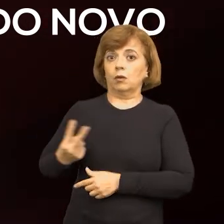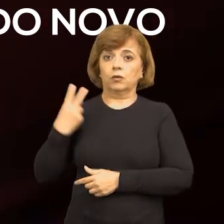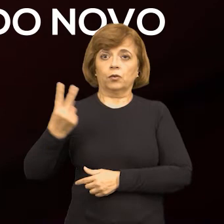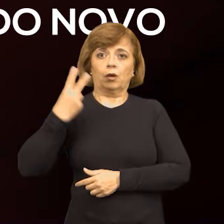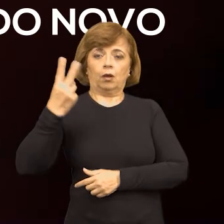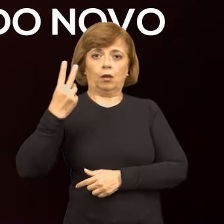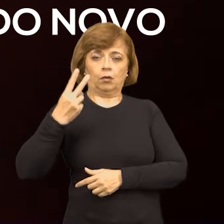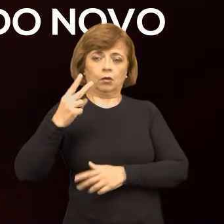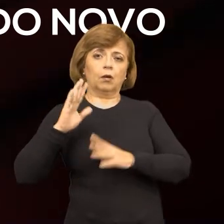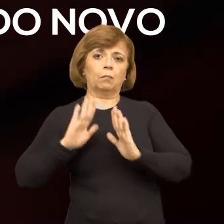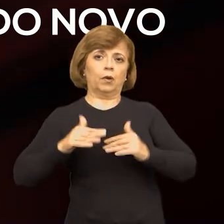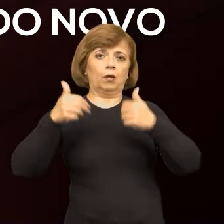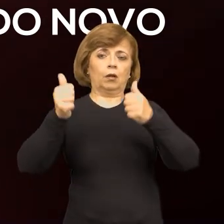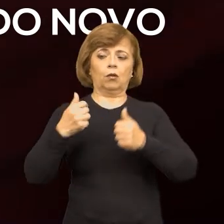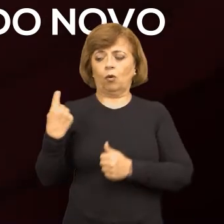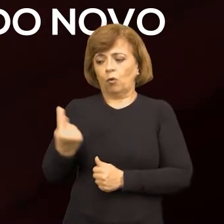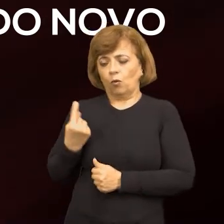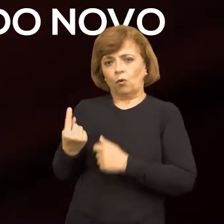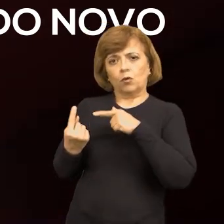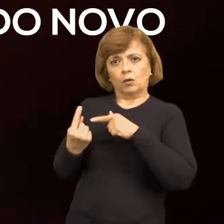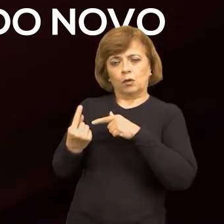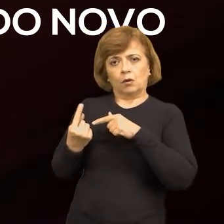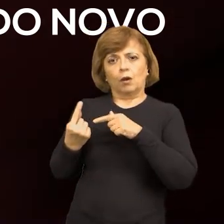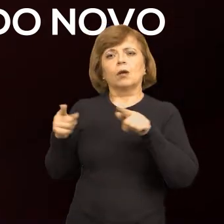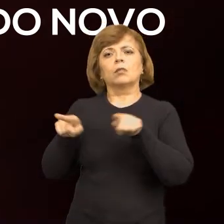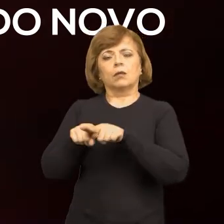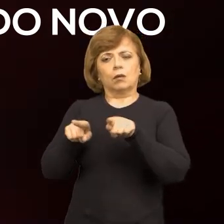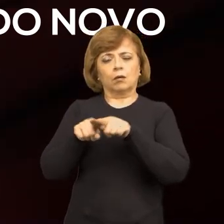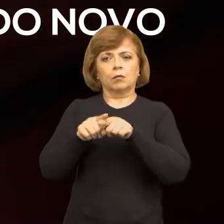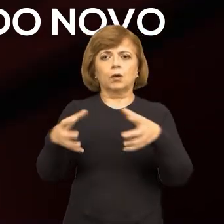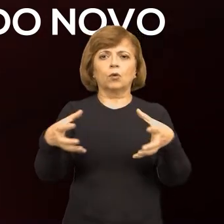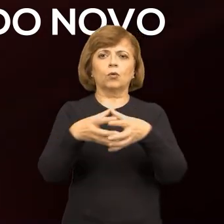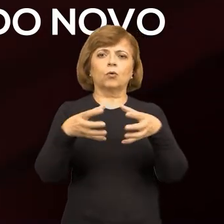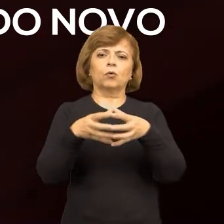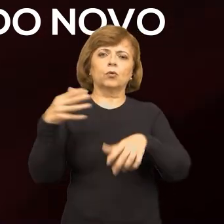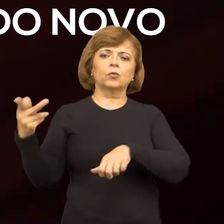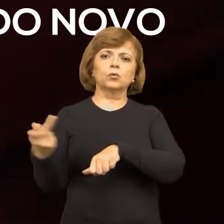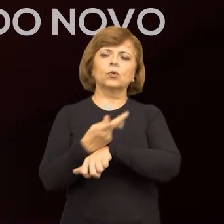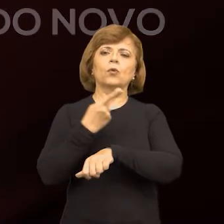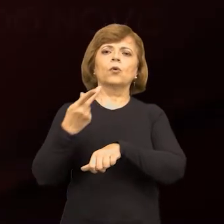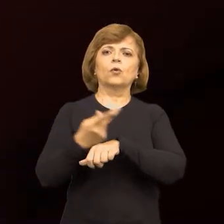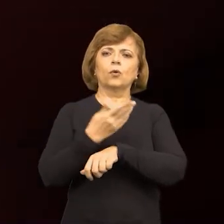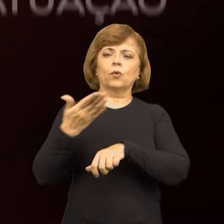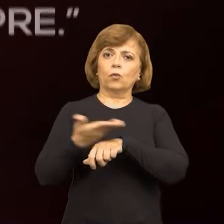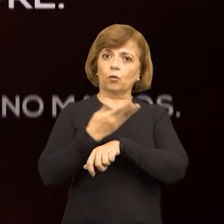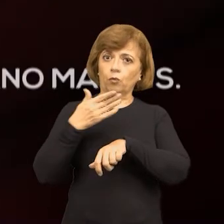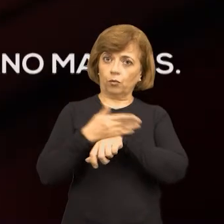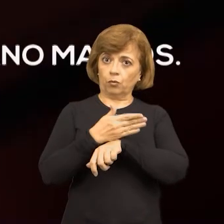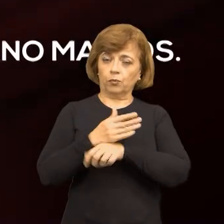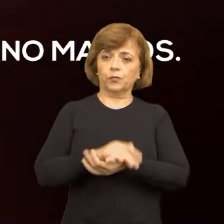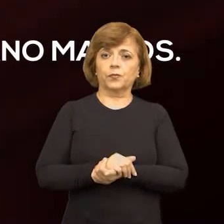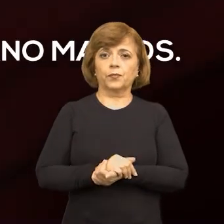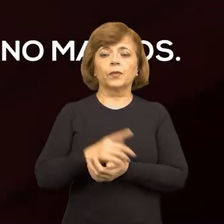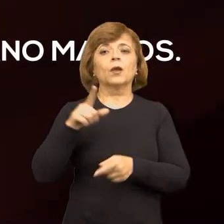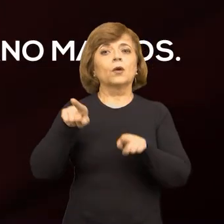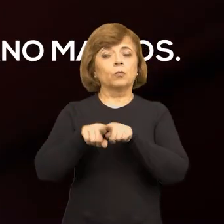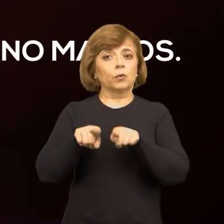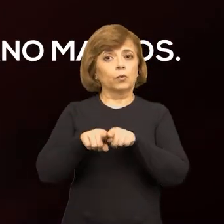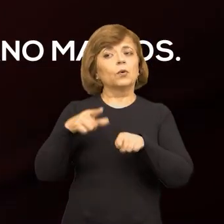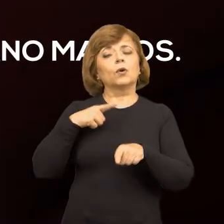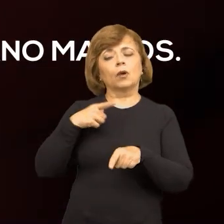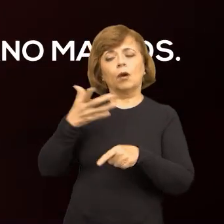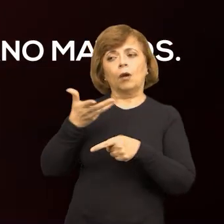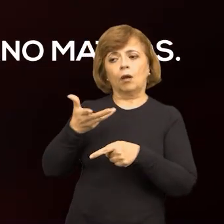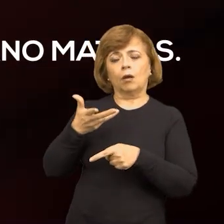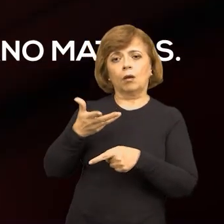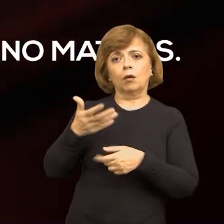aprimorar a unidade. Para isso, a participação do novo colegiado é fundamental. Quero muito contar com os